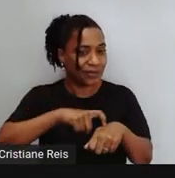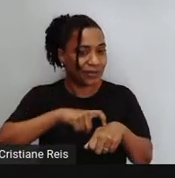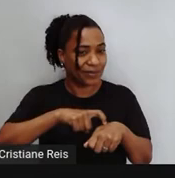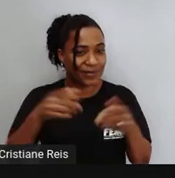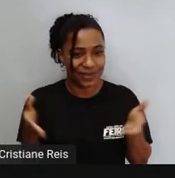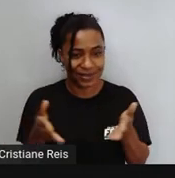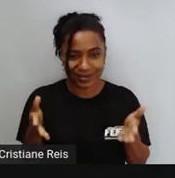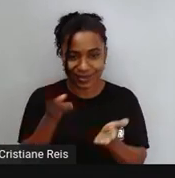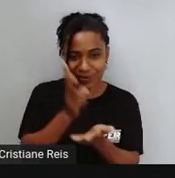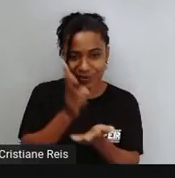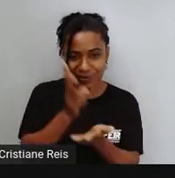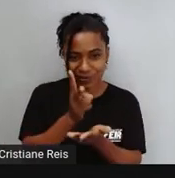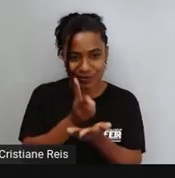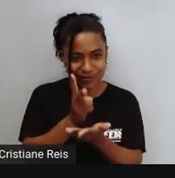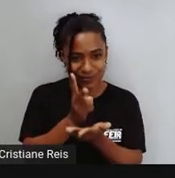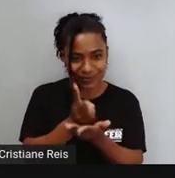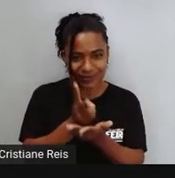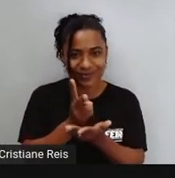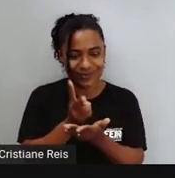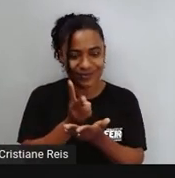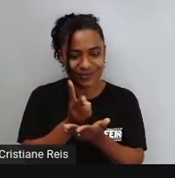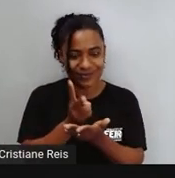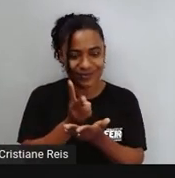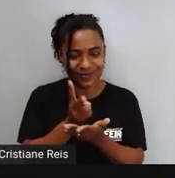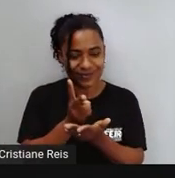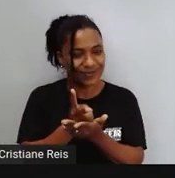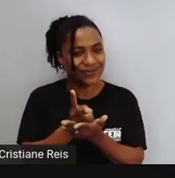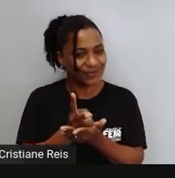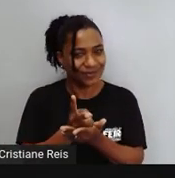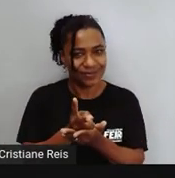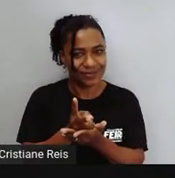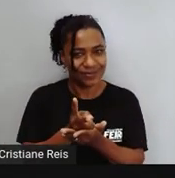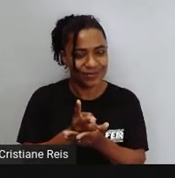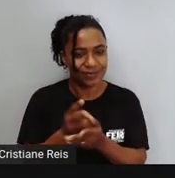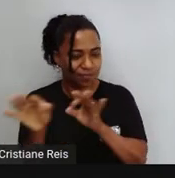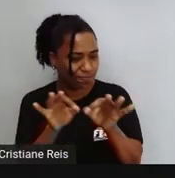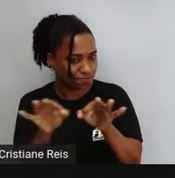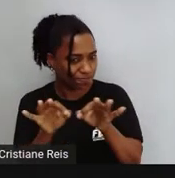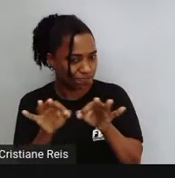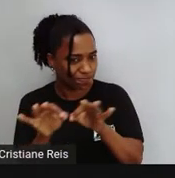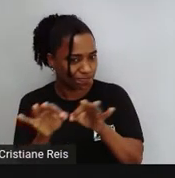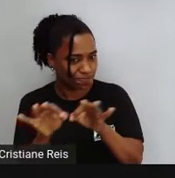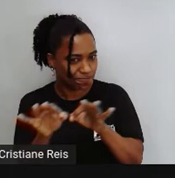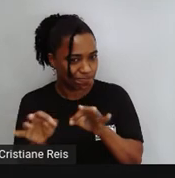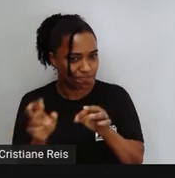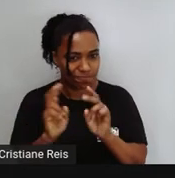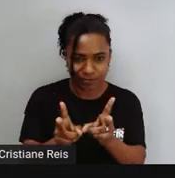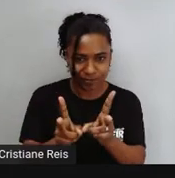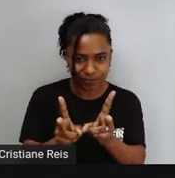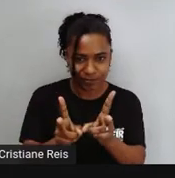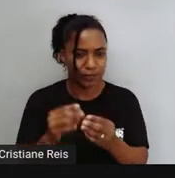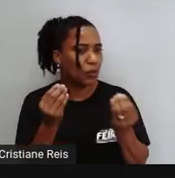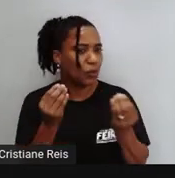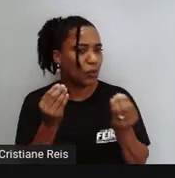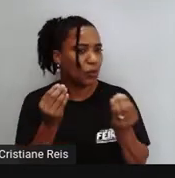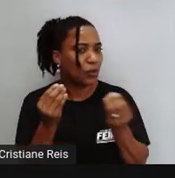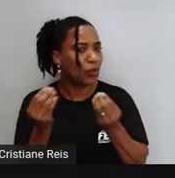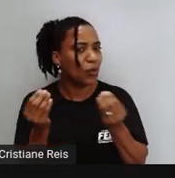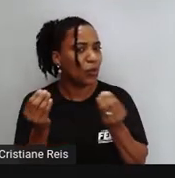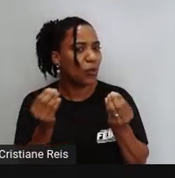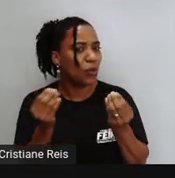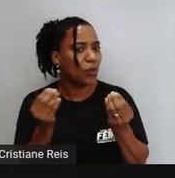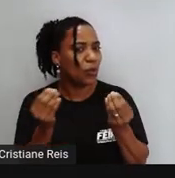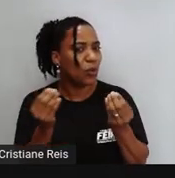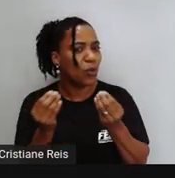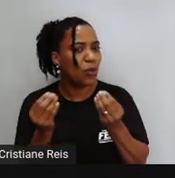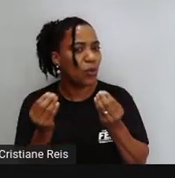O tempo presente continuous E como então eu vou conseguir diferenciar o present continuous